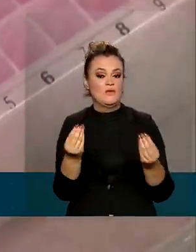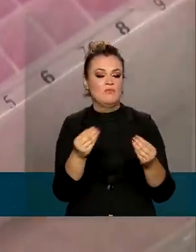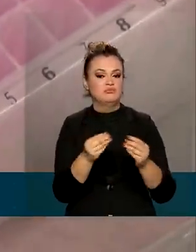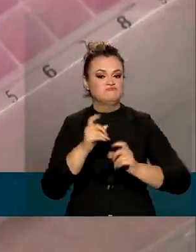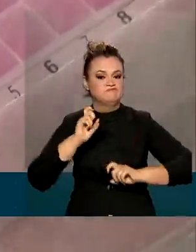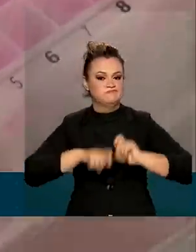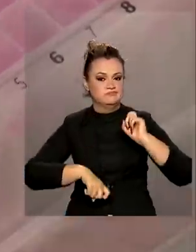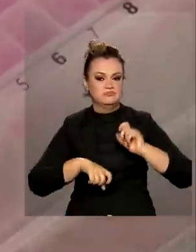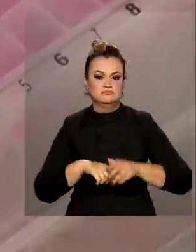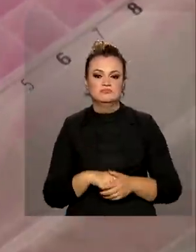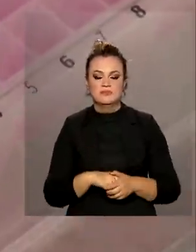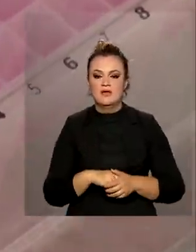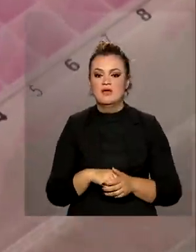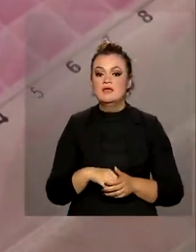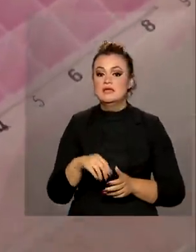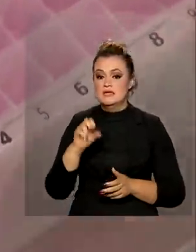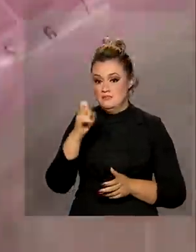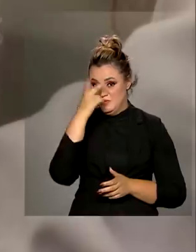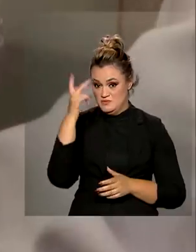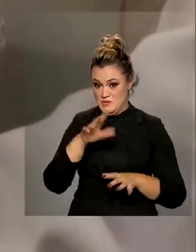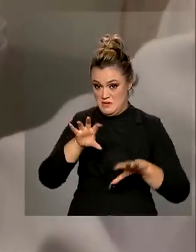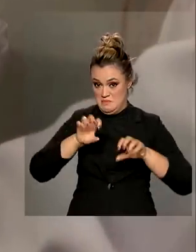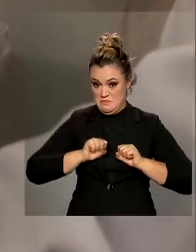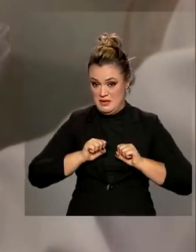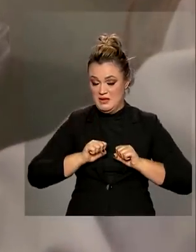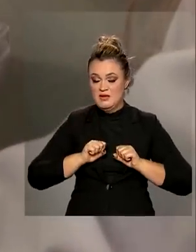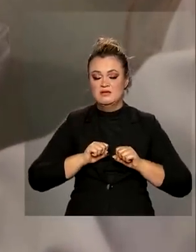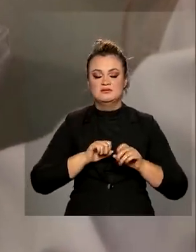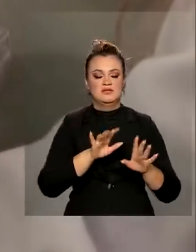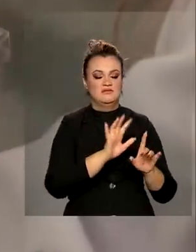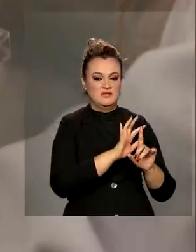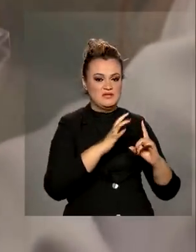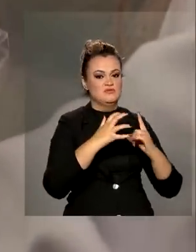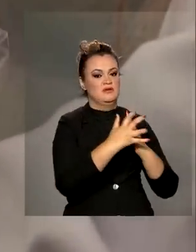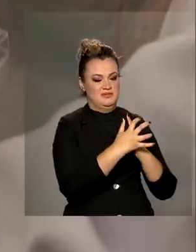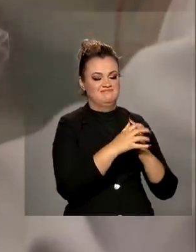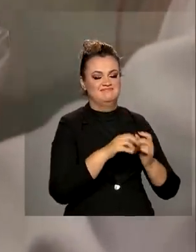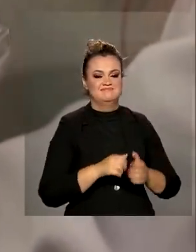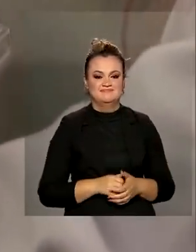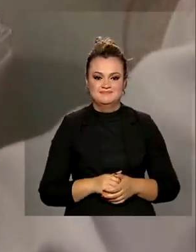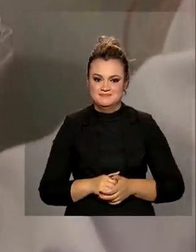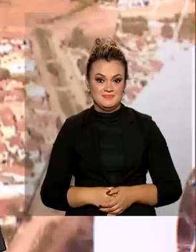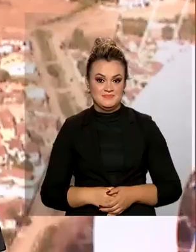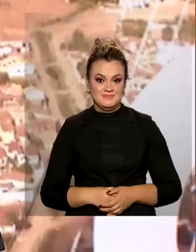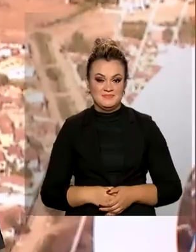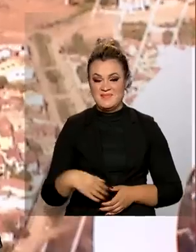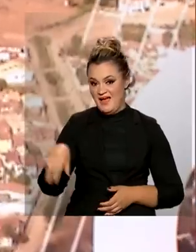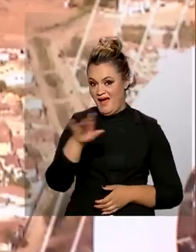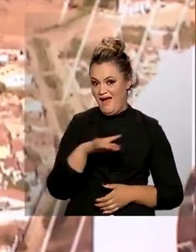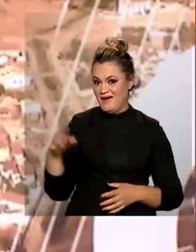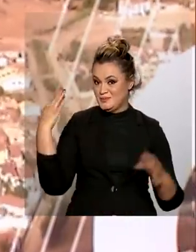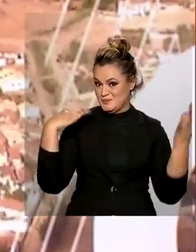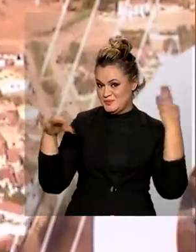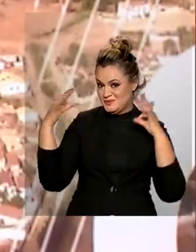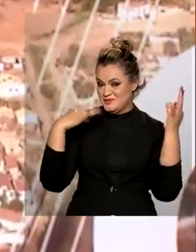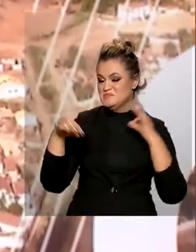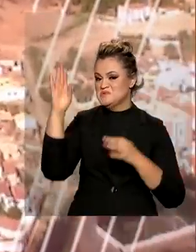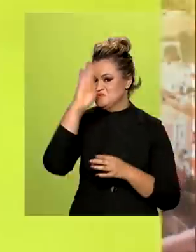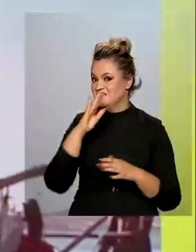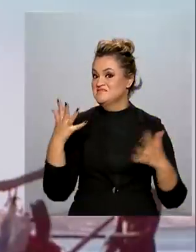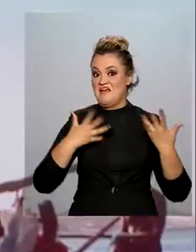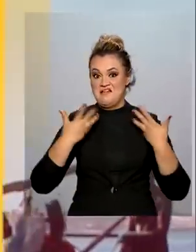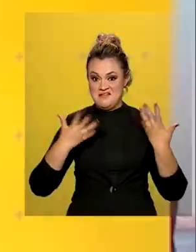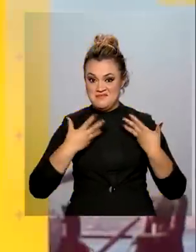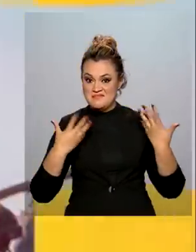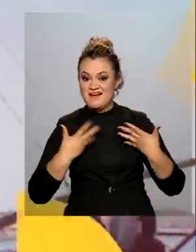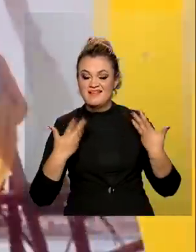contato íntimo e a pessoa infectada deve ficar em isolamento. O setor de turismo no Brasil